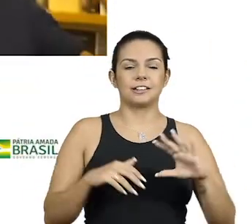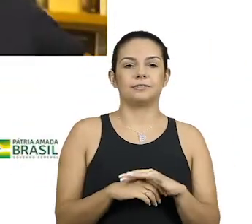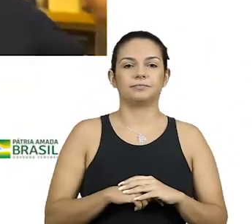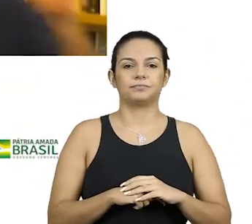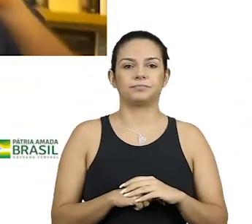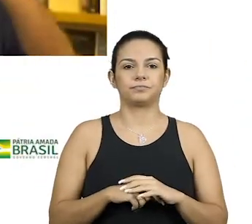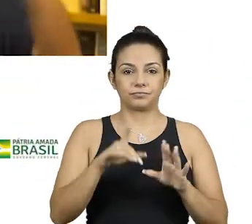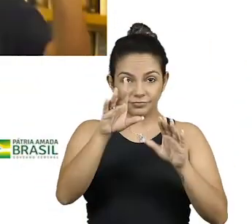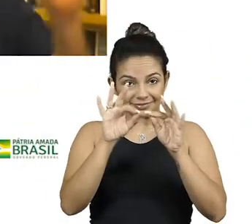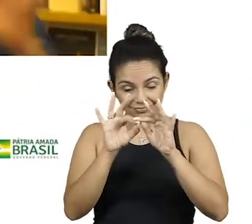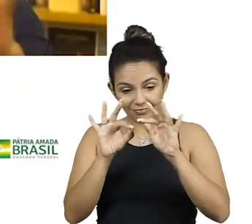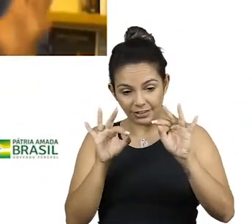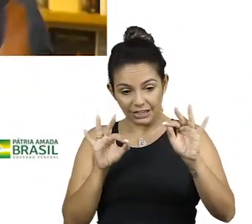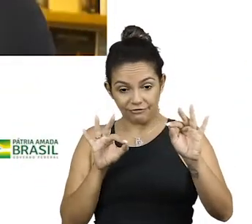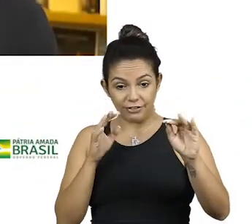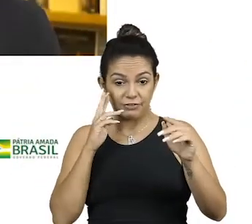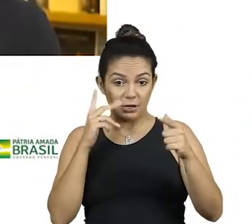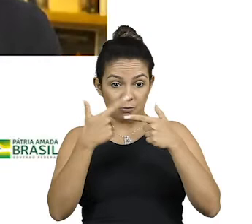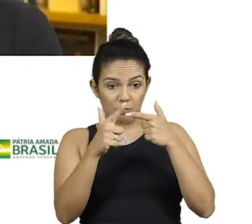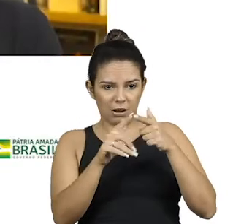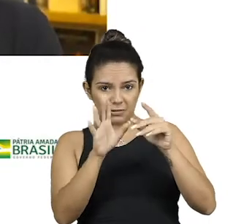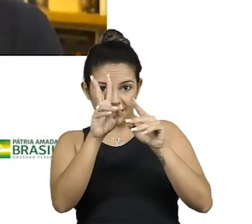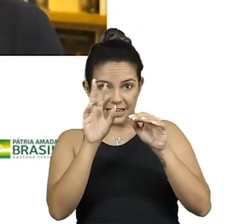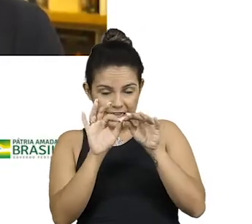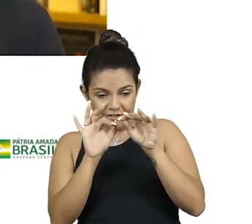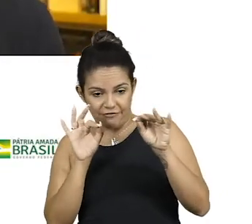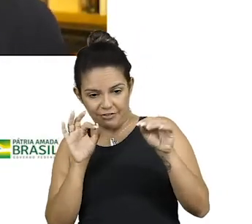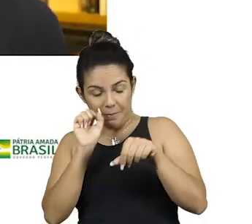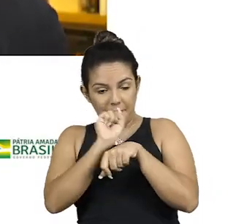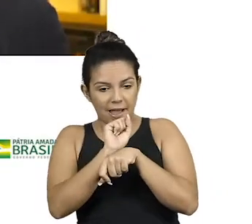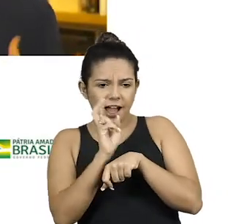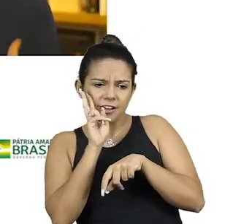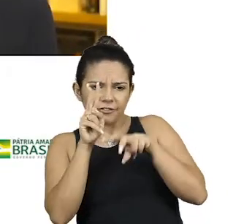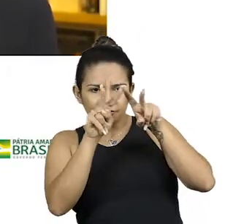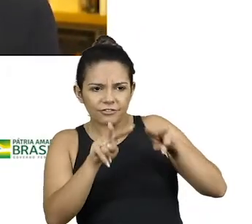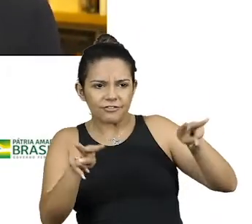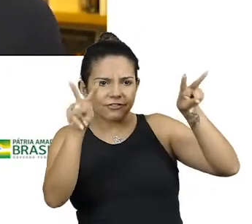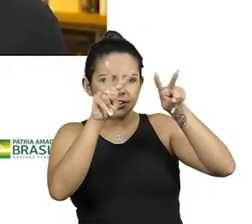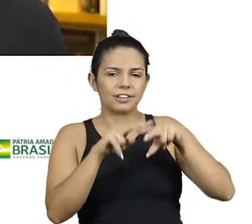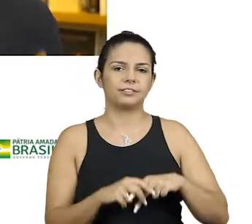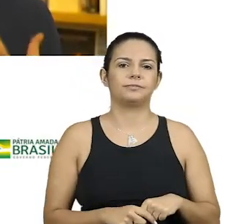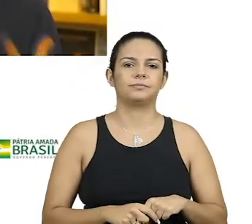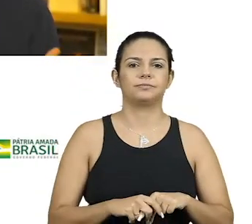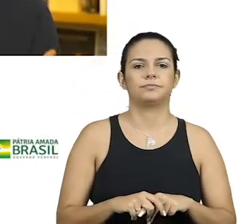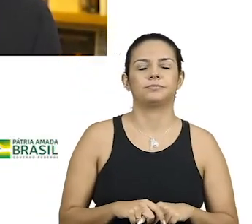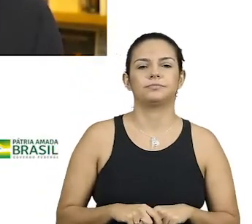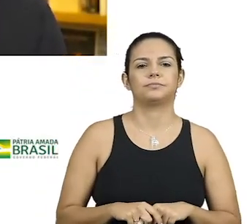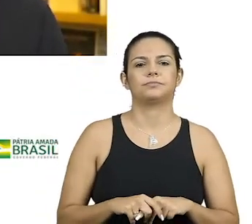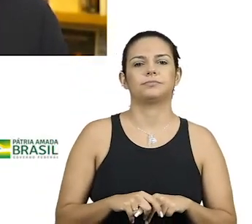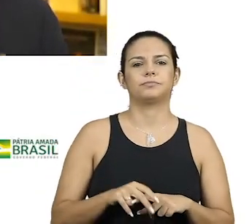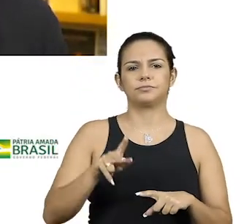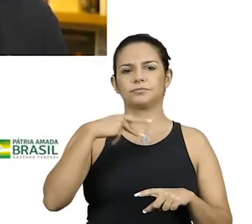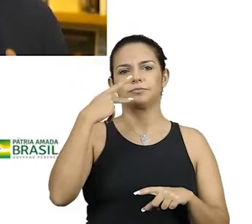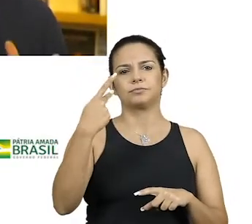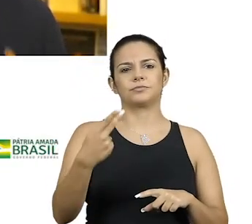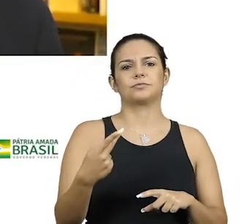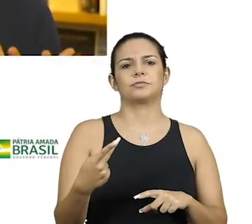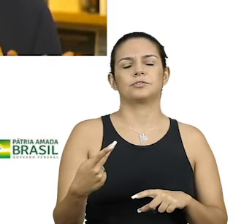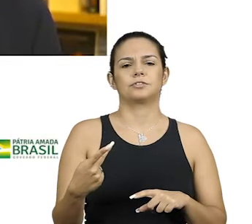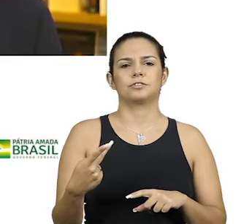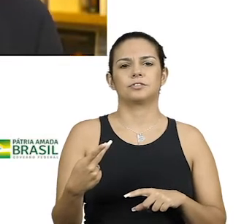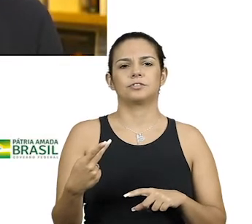quando você se afasta para ver o plano geral, ajuda. Não tenho muita gana de falar do grande